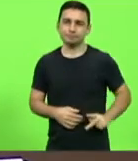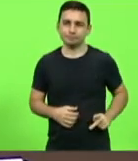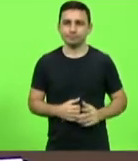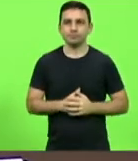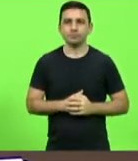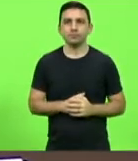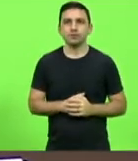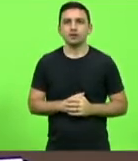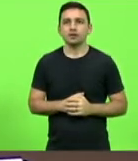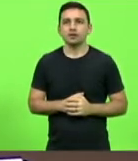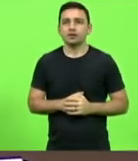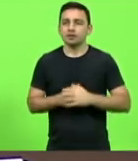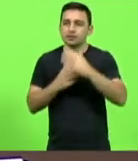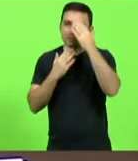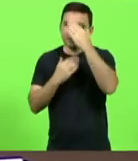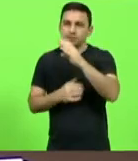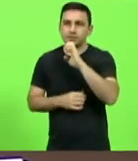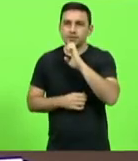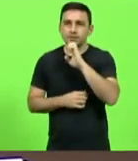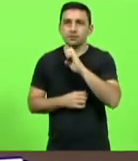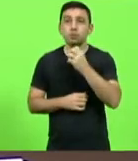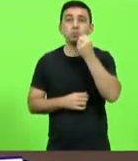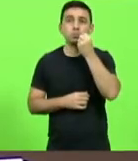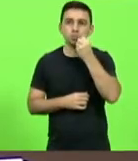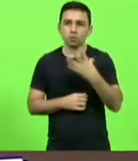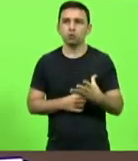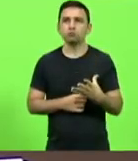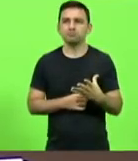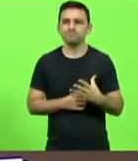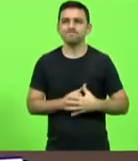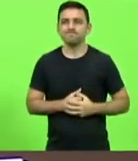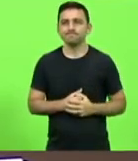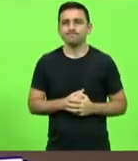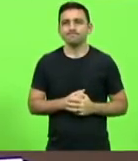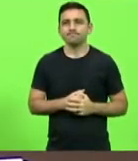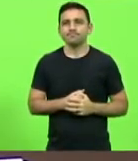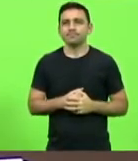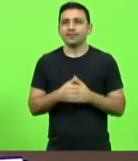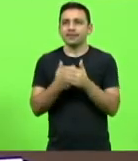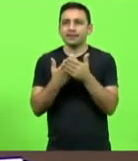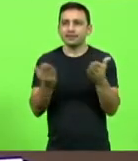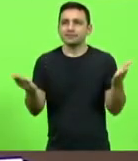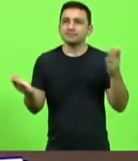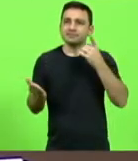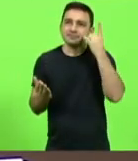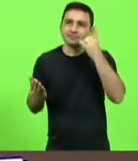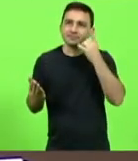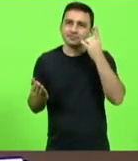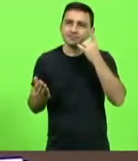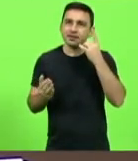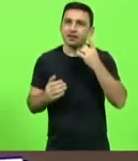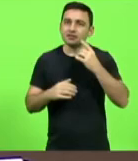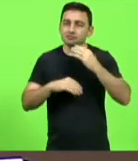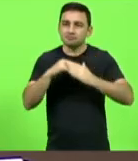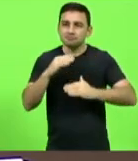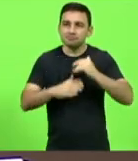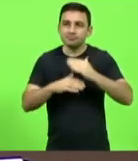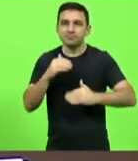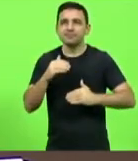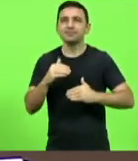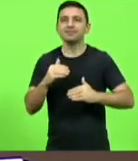obrigado deputado Felipe Estevam coisa boa né deputado Silvio a gente vê aí os deputados que praticam esporte né